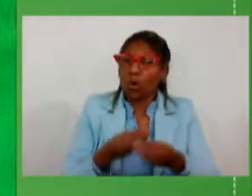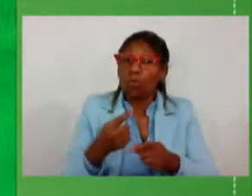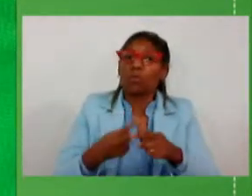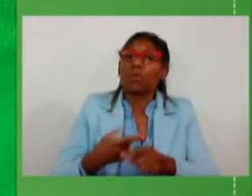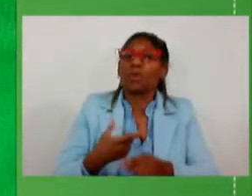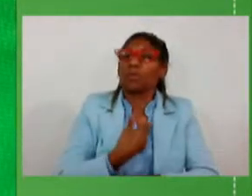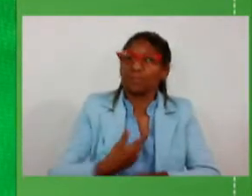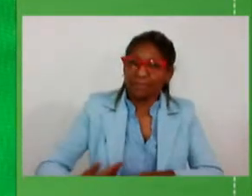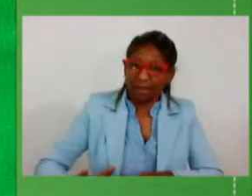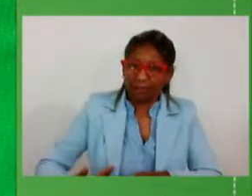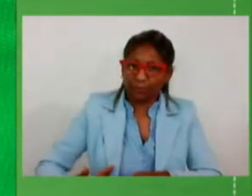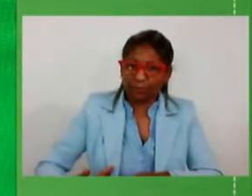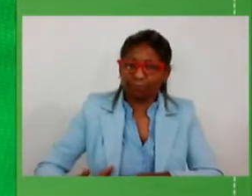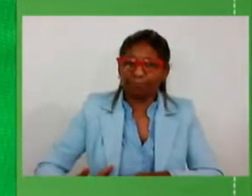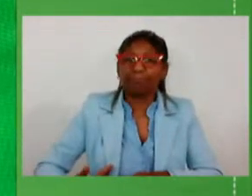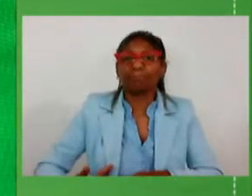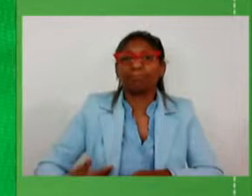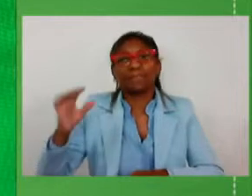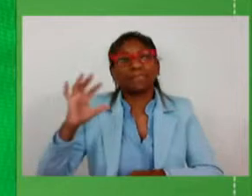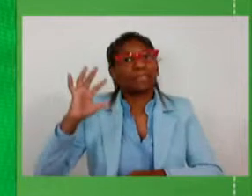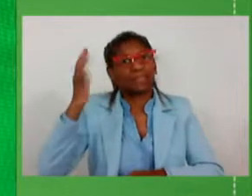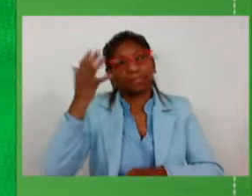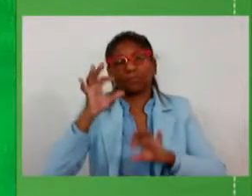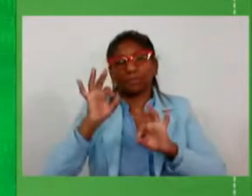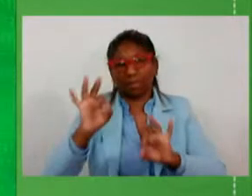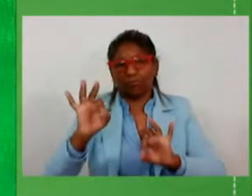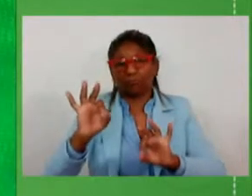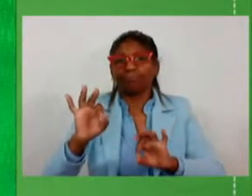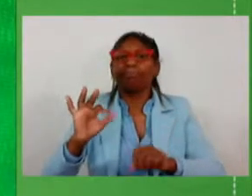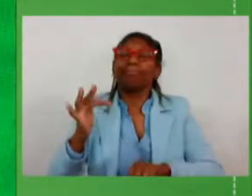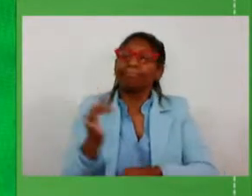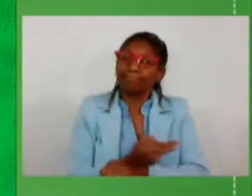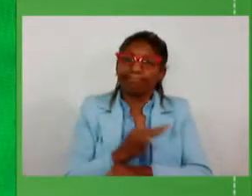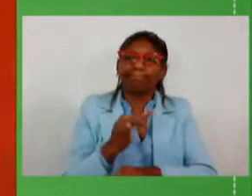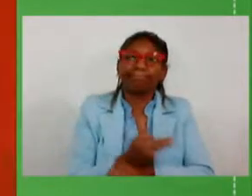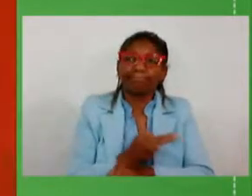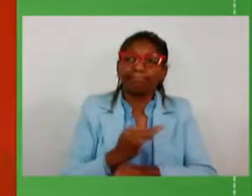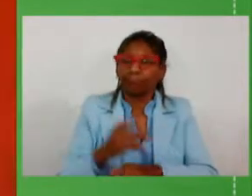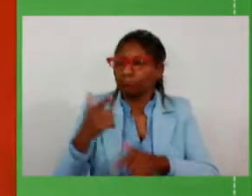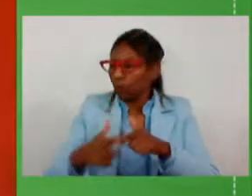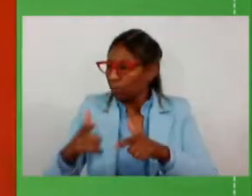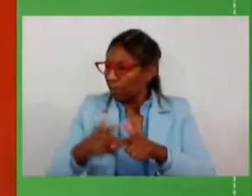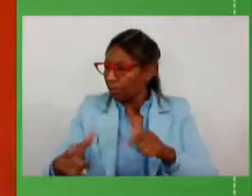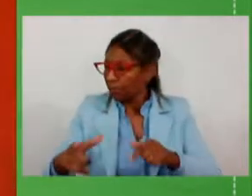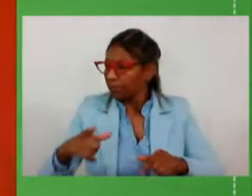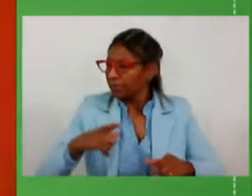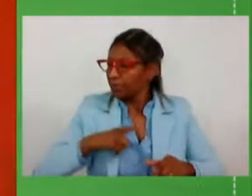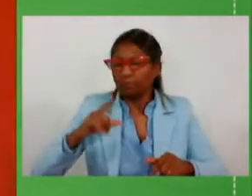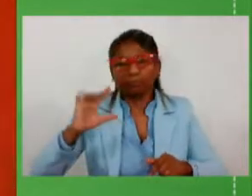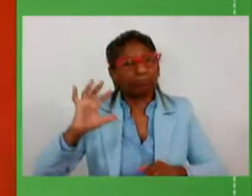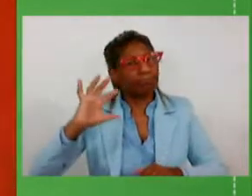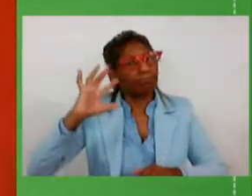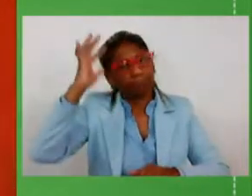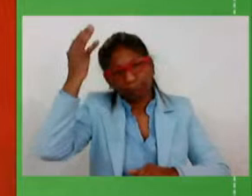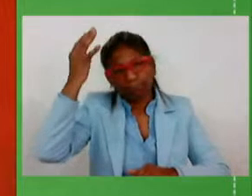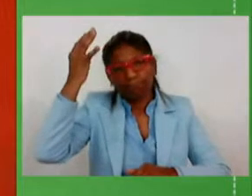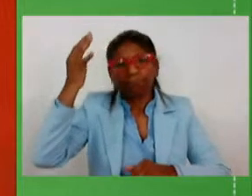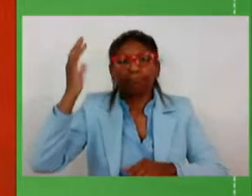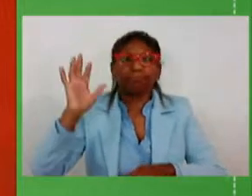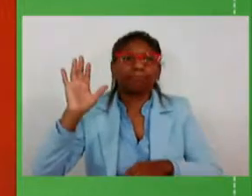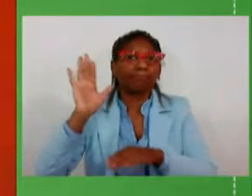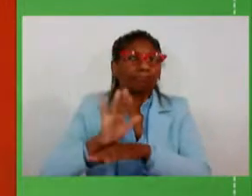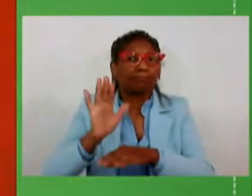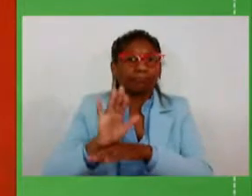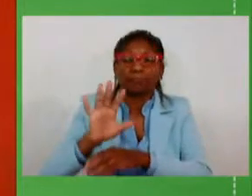tomou uma decisão correta de enfrentar os seus problemas fazer reformas difíceis para dentro da máquina